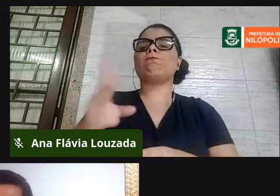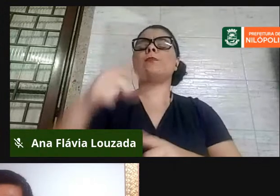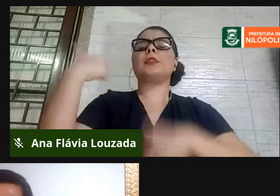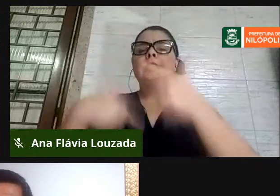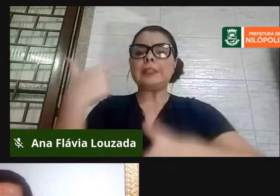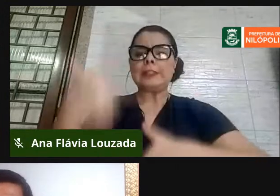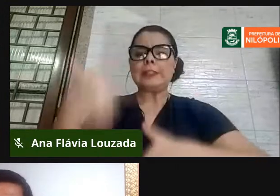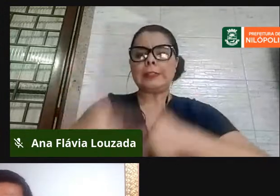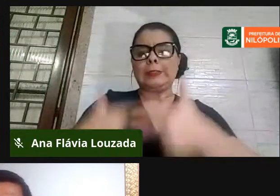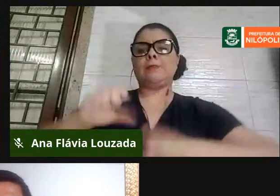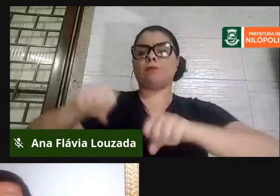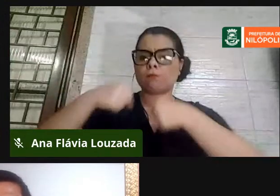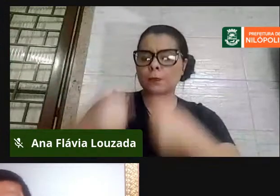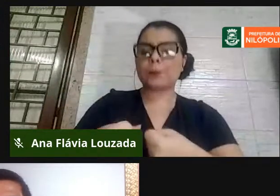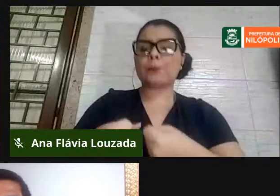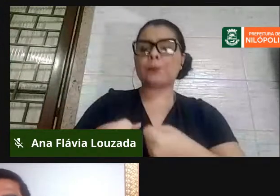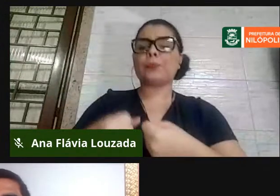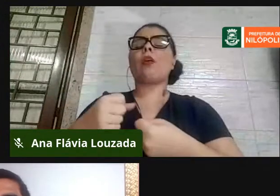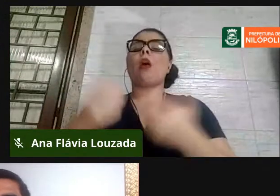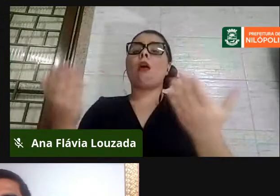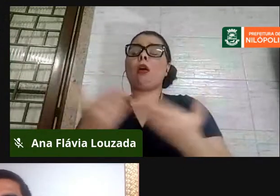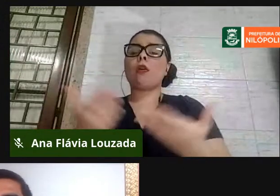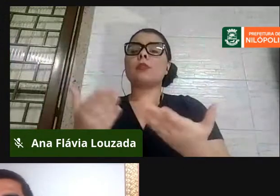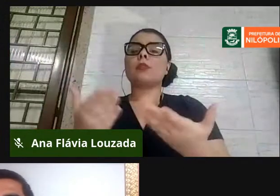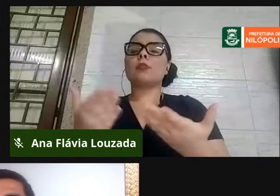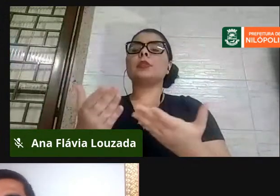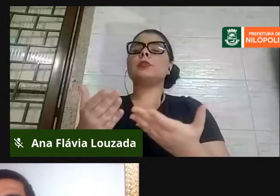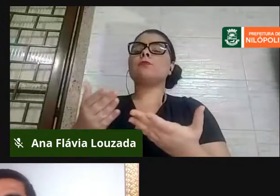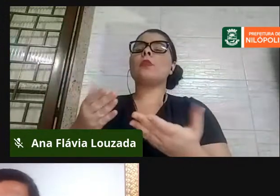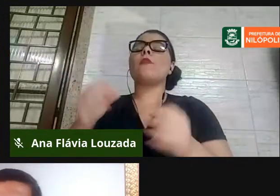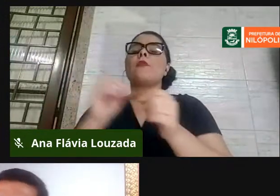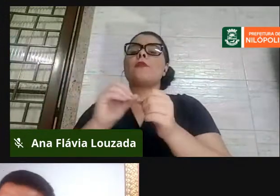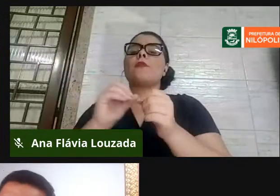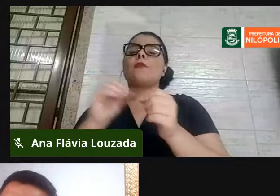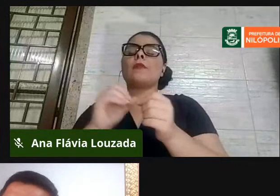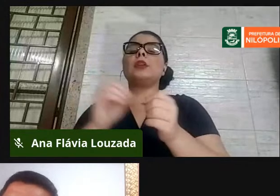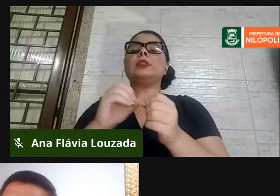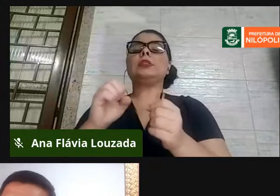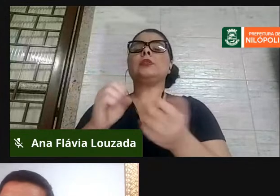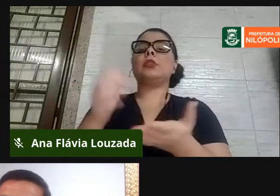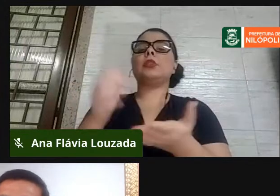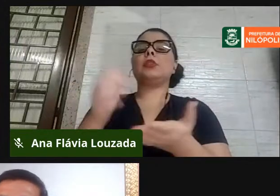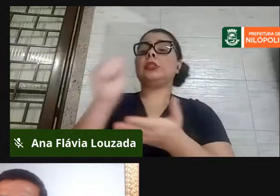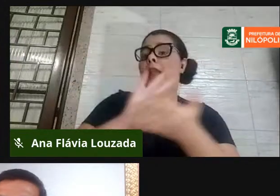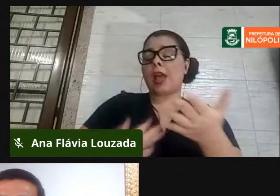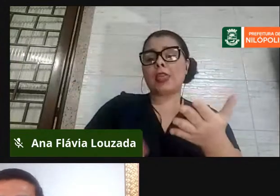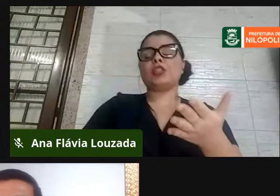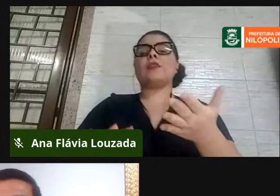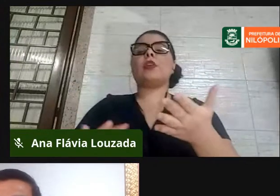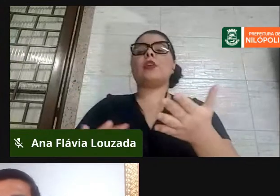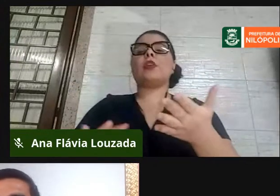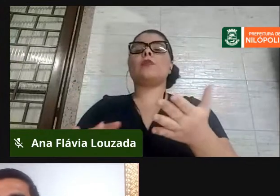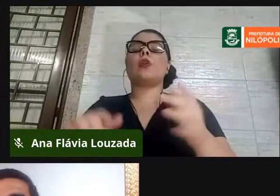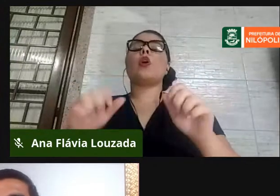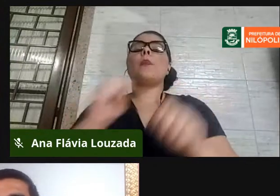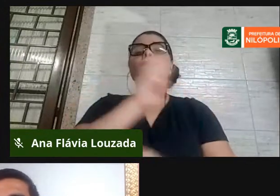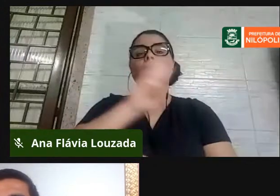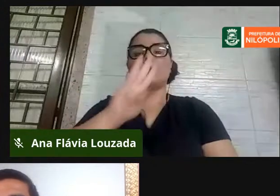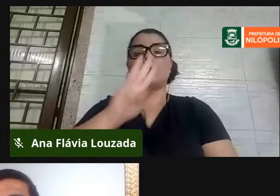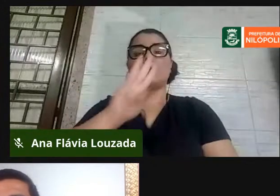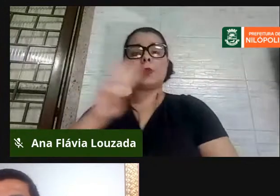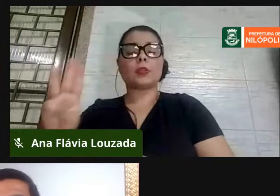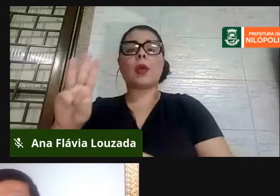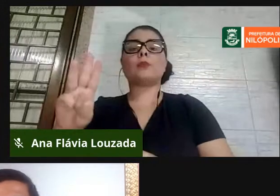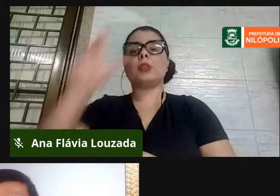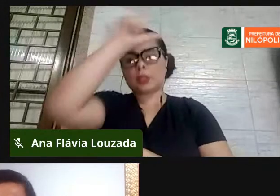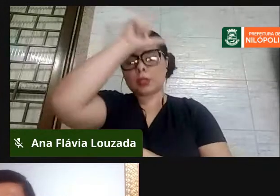competência. Atualmente, nós realizamos atividades que... as atividades não presenciais pela plataforma municipal que